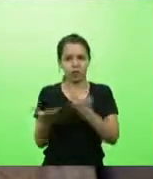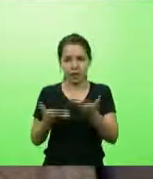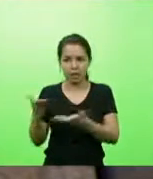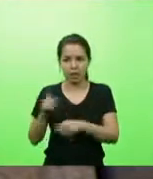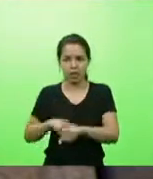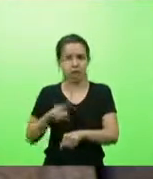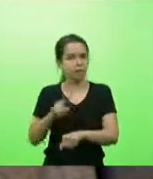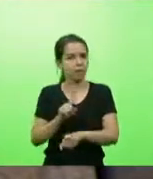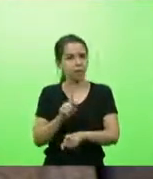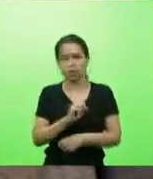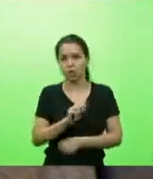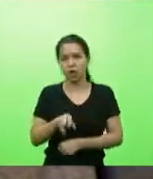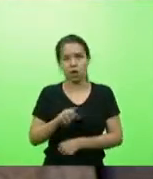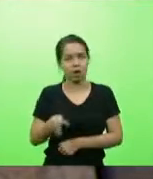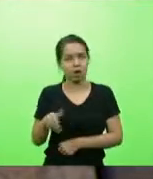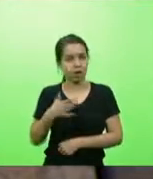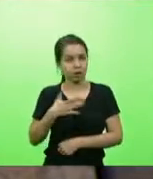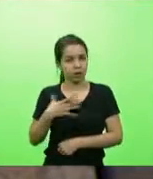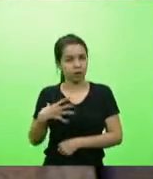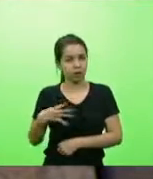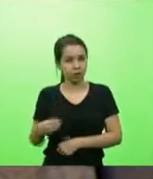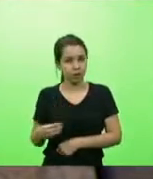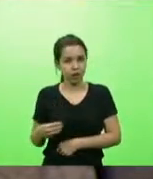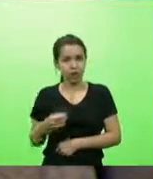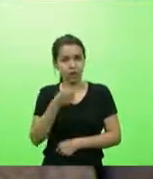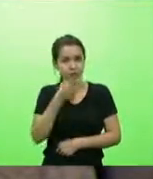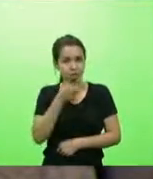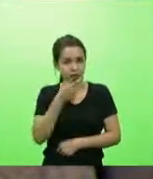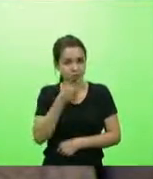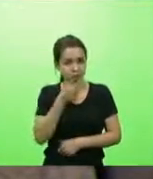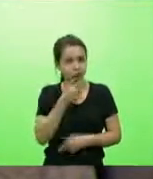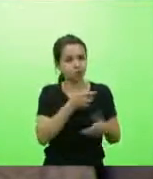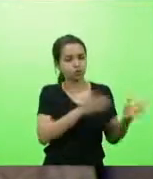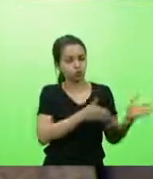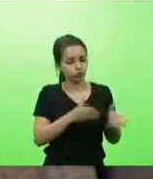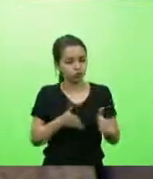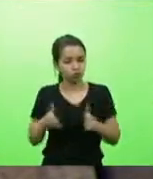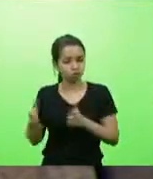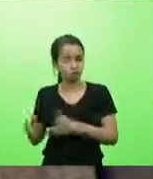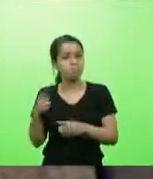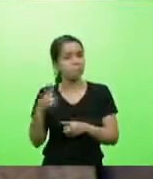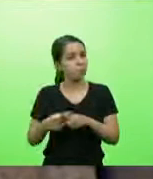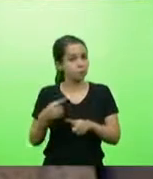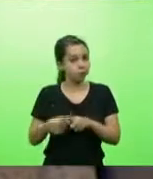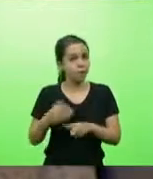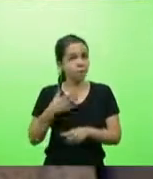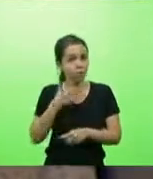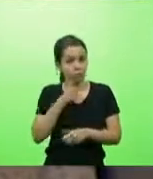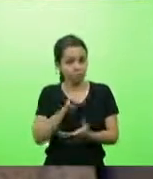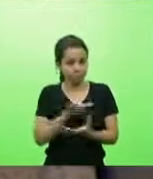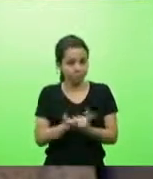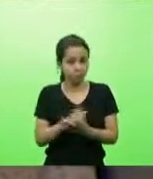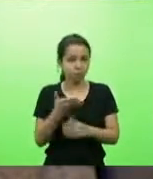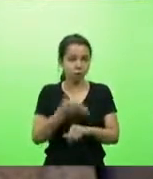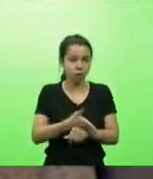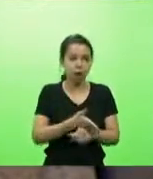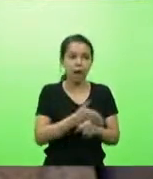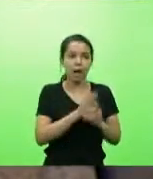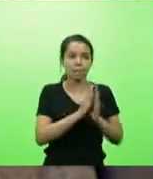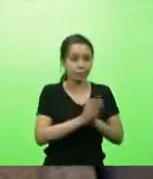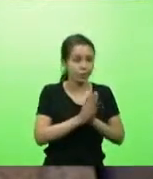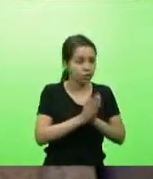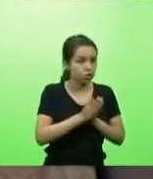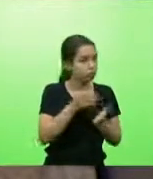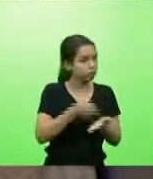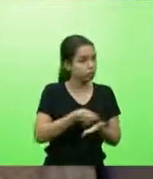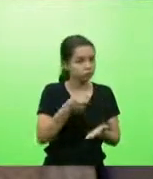Até pela minha filha, ela só tomou todo o medicamento, fez todo o procedimento, porque a minha esposa implorou lá para a médica que